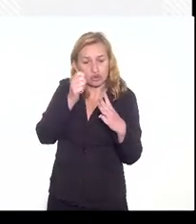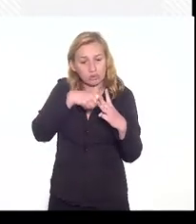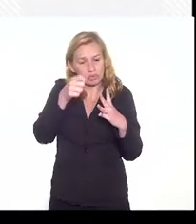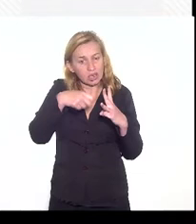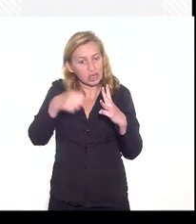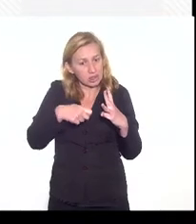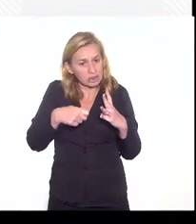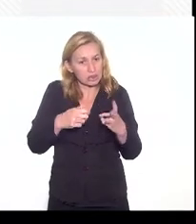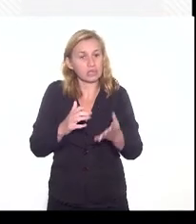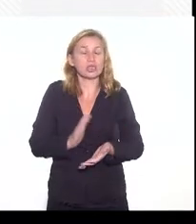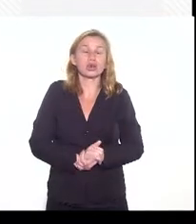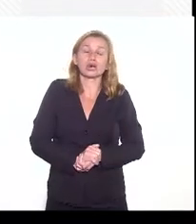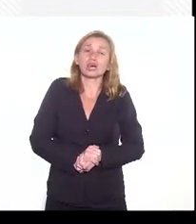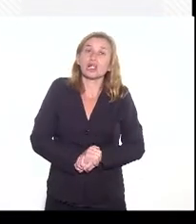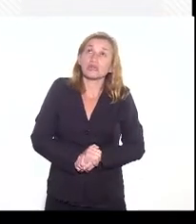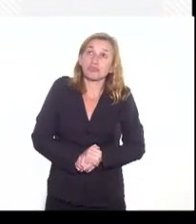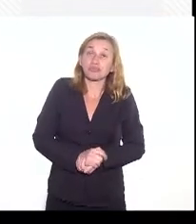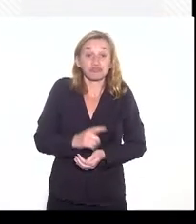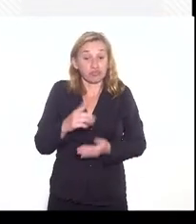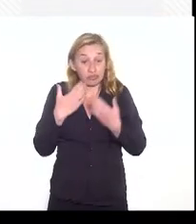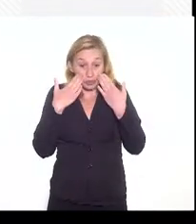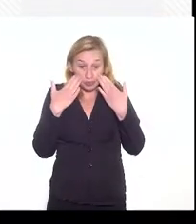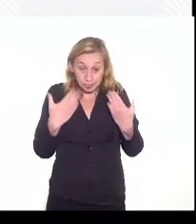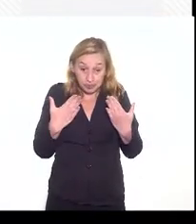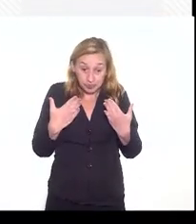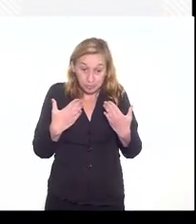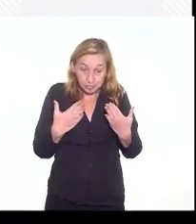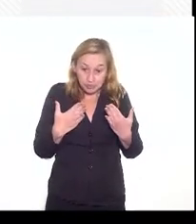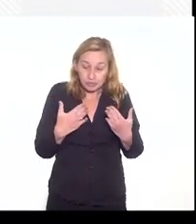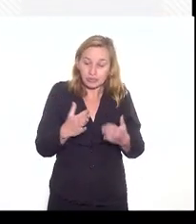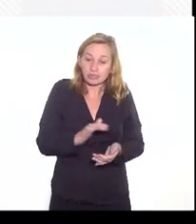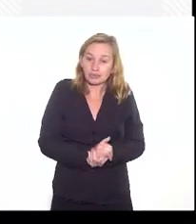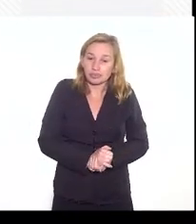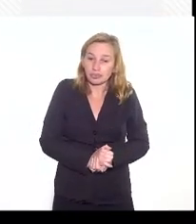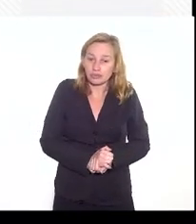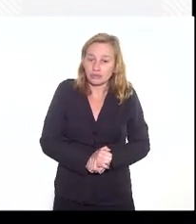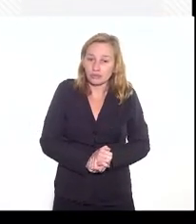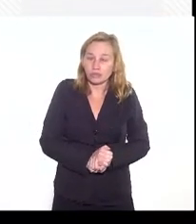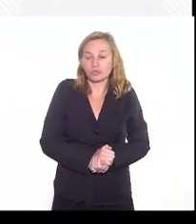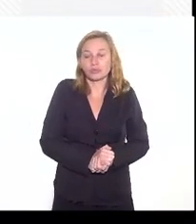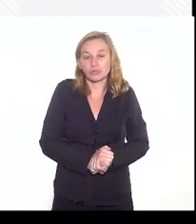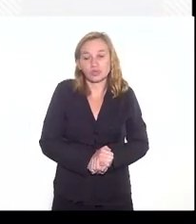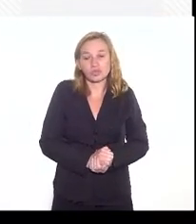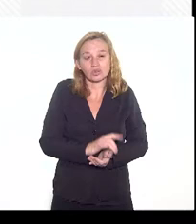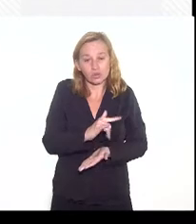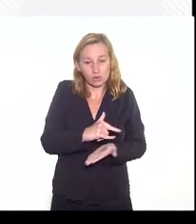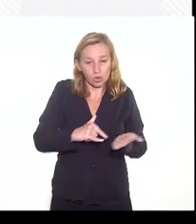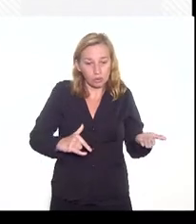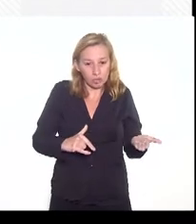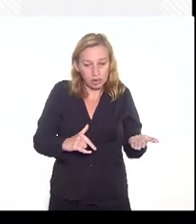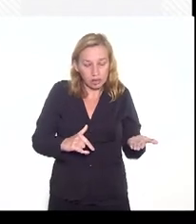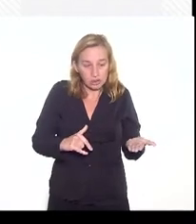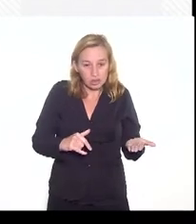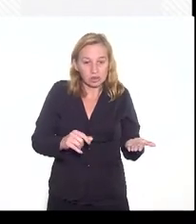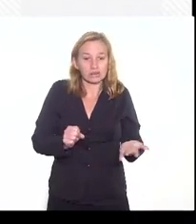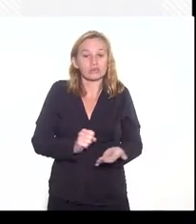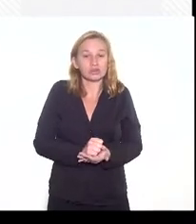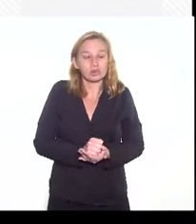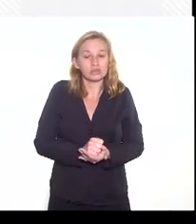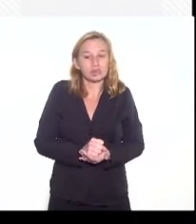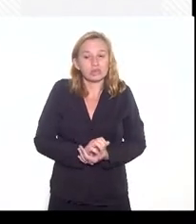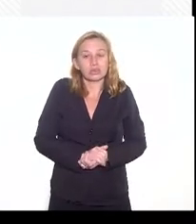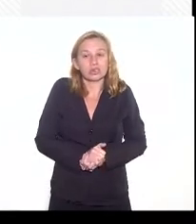já que a gente tem que apresentar um esboço lá no... que é o cenário base, que a gente tem que